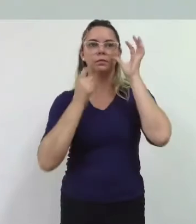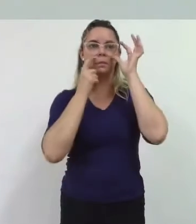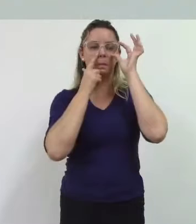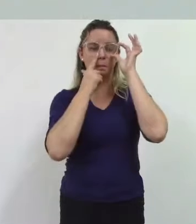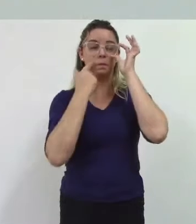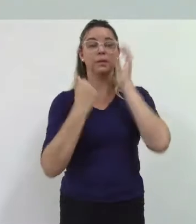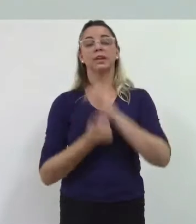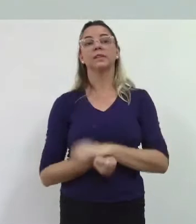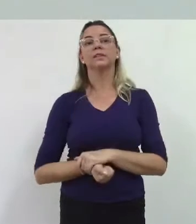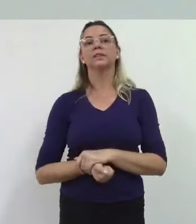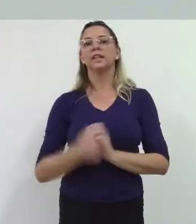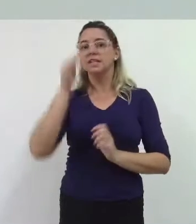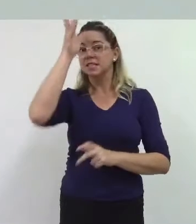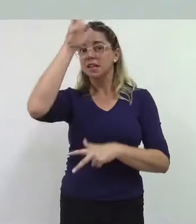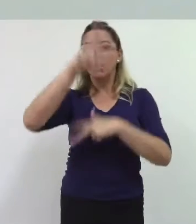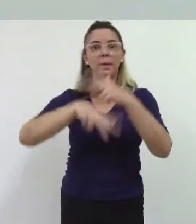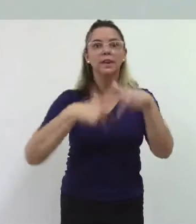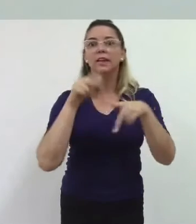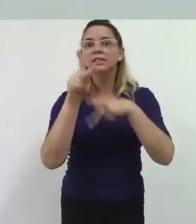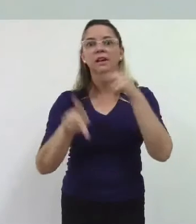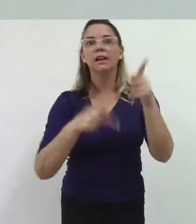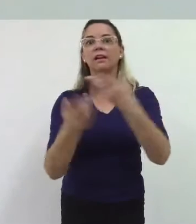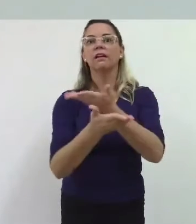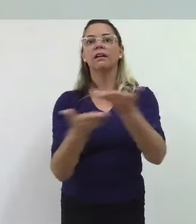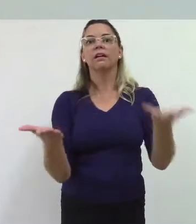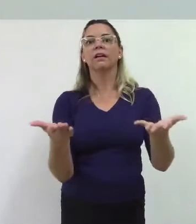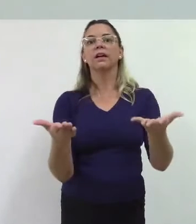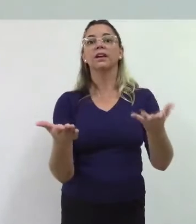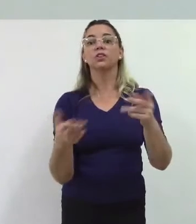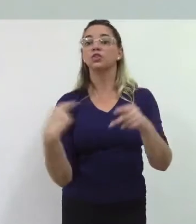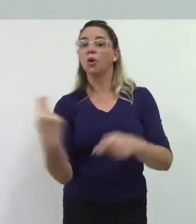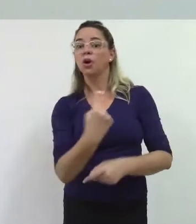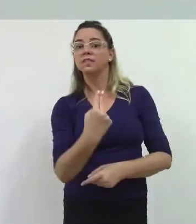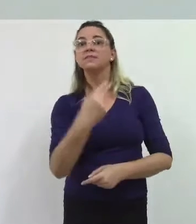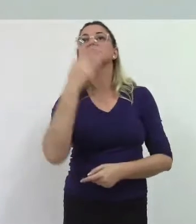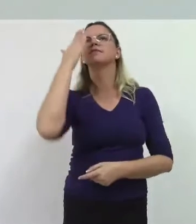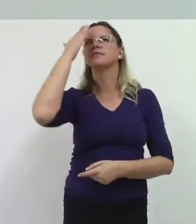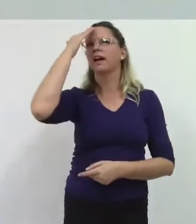São bentenses nós sabemos quem é esse governador